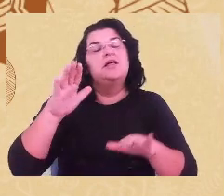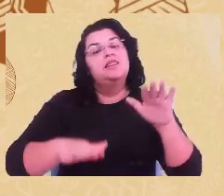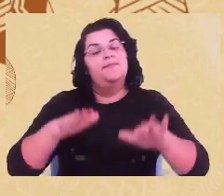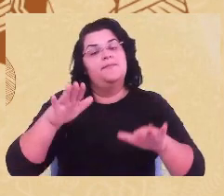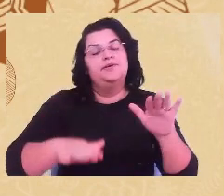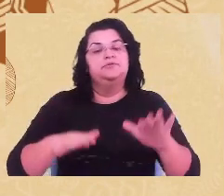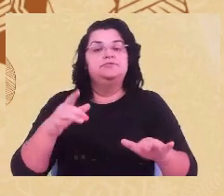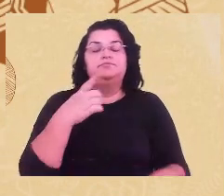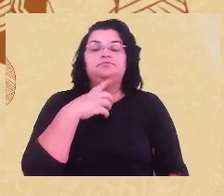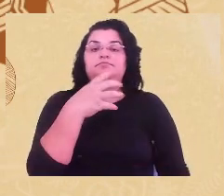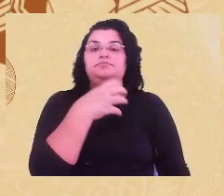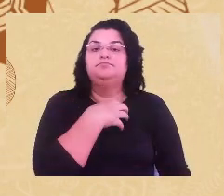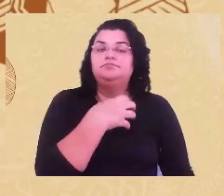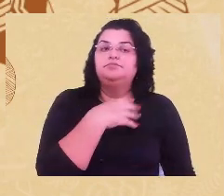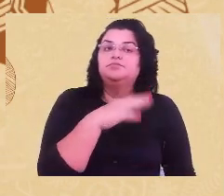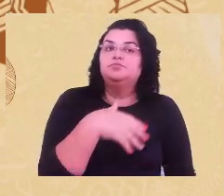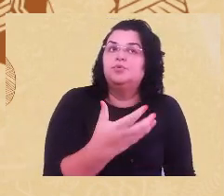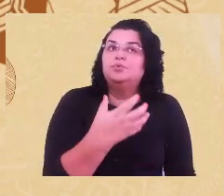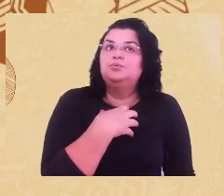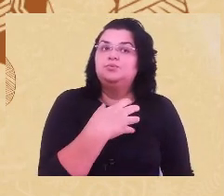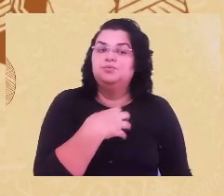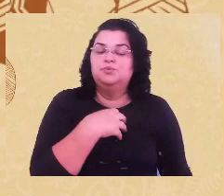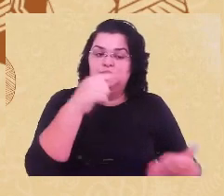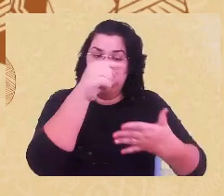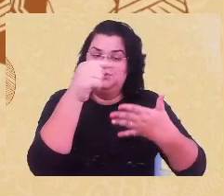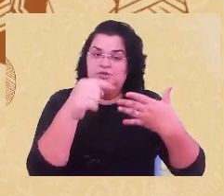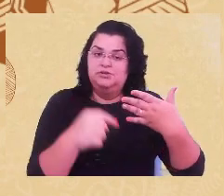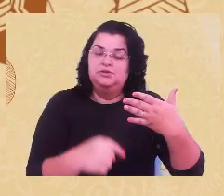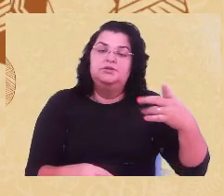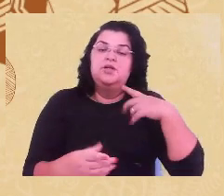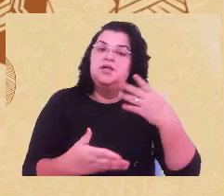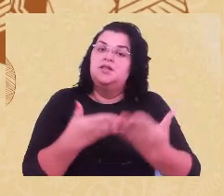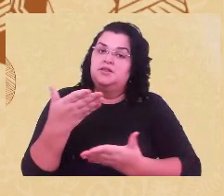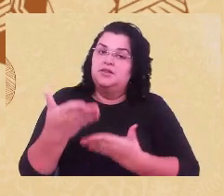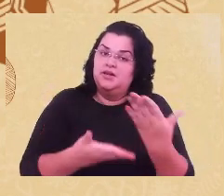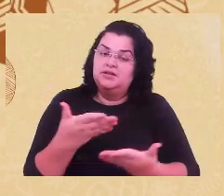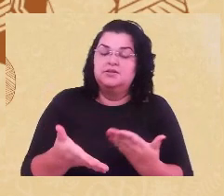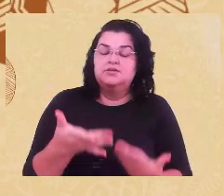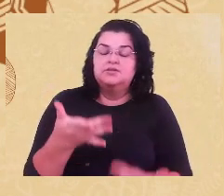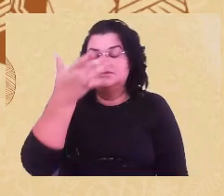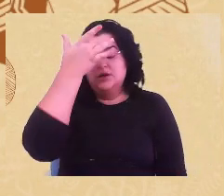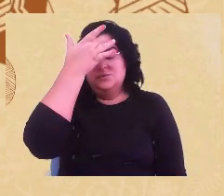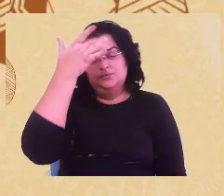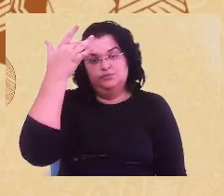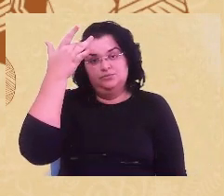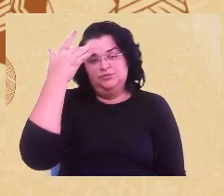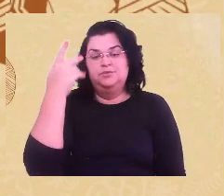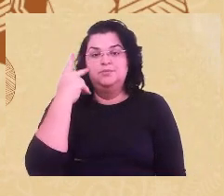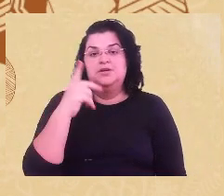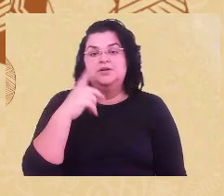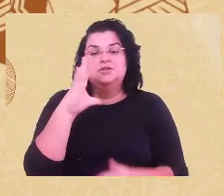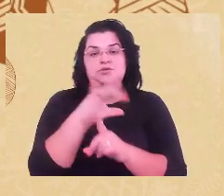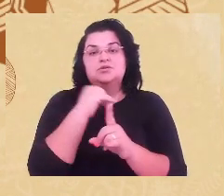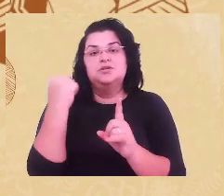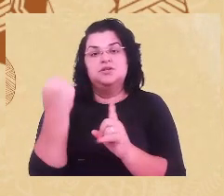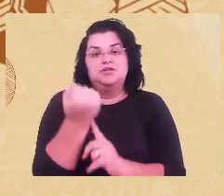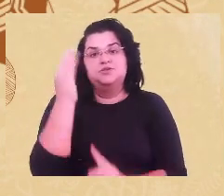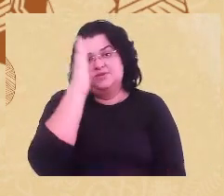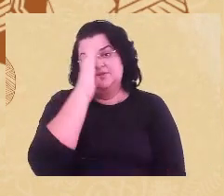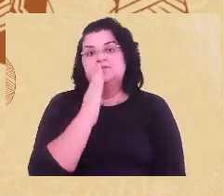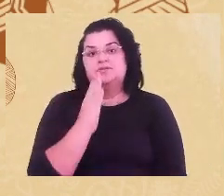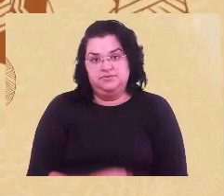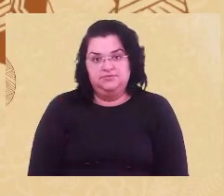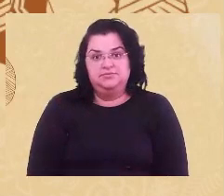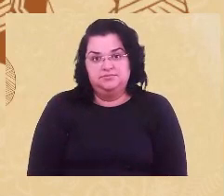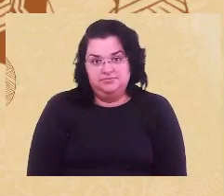quais condições tratamos a saúde mental da população brasileira. Eu diria o